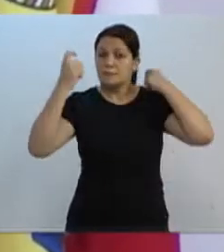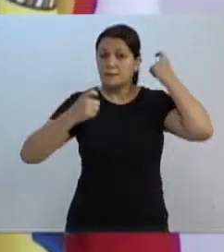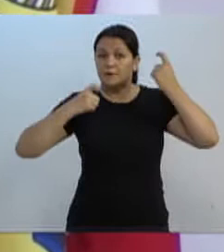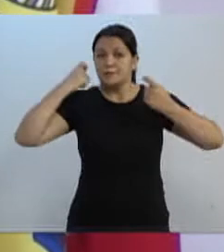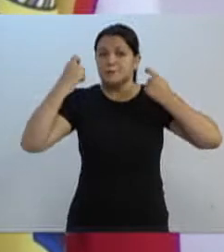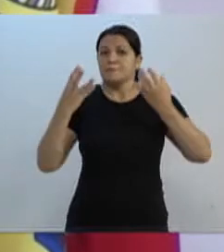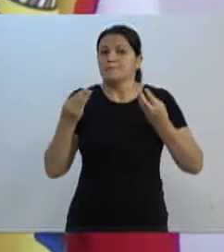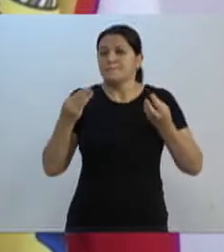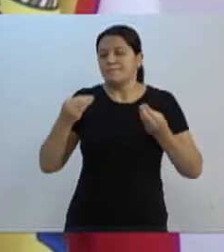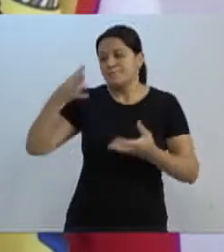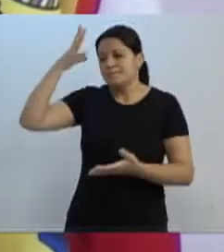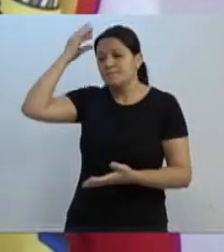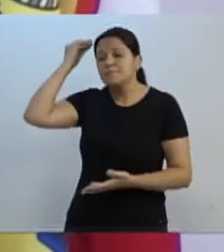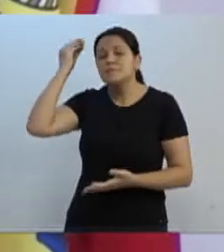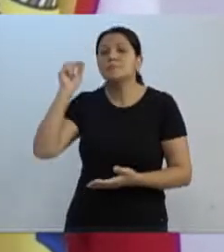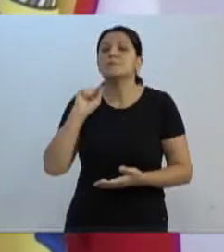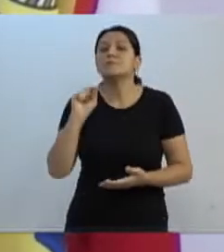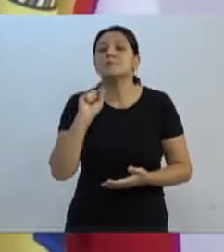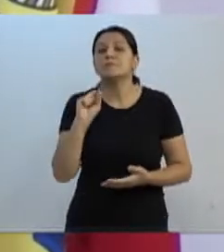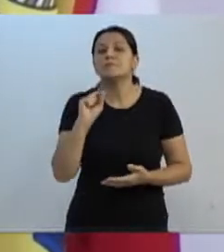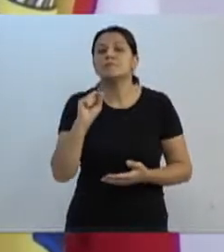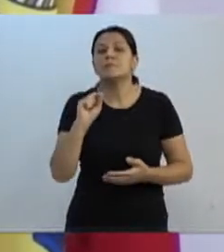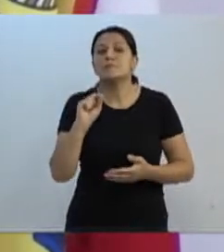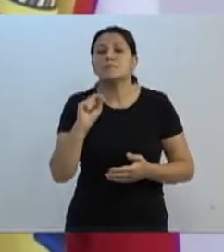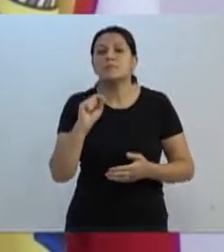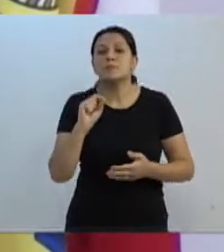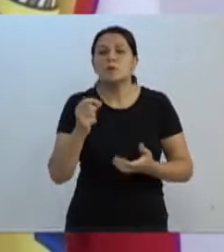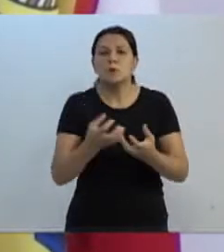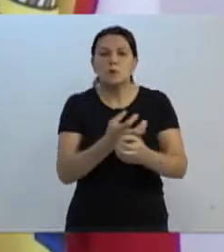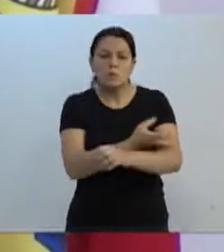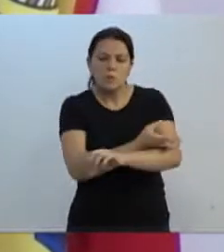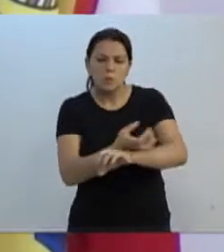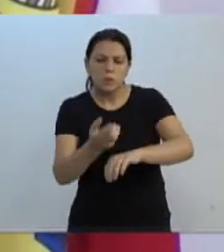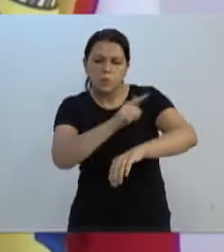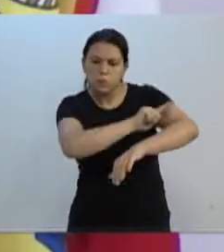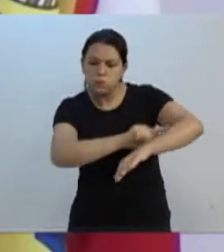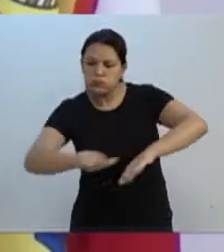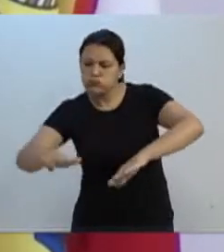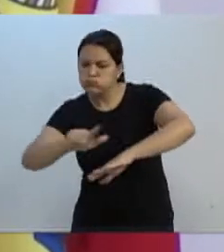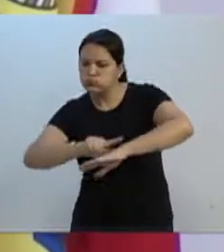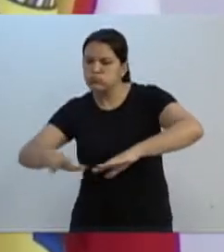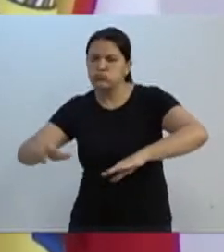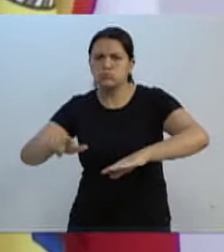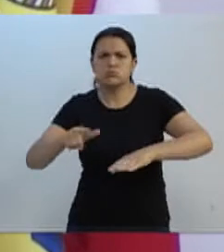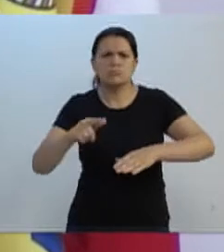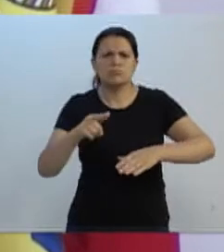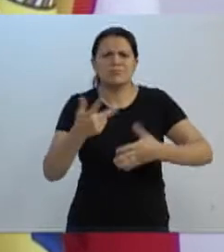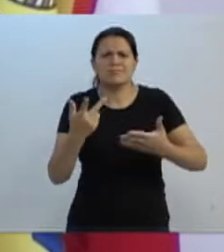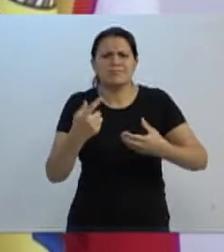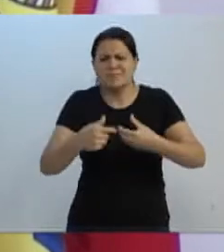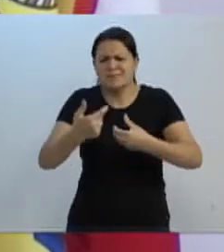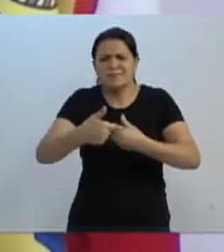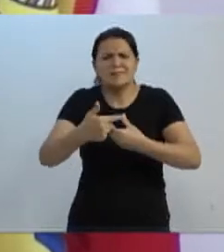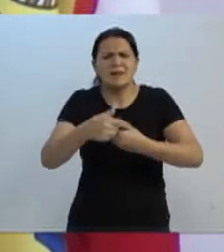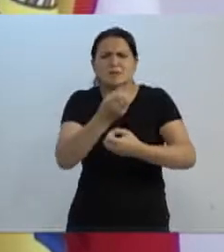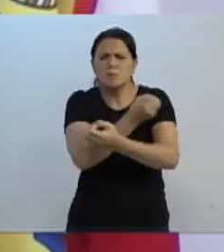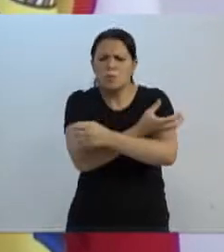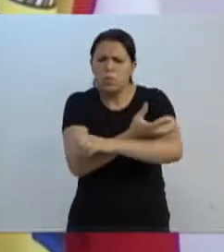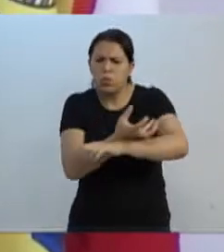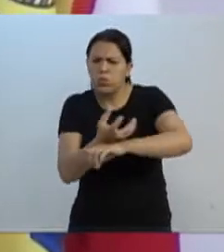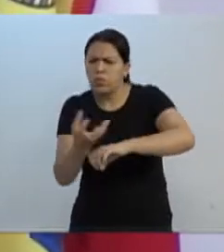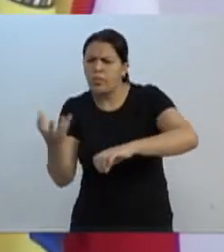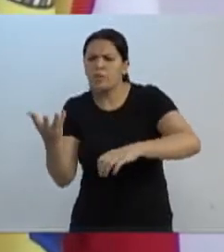líder do governo, com relação às roçadas de ruas, que está um problema, essa cidade está virando uma cidade de um mato danado.